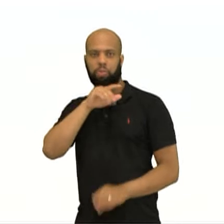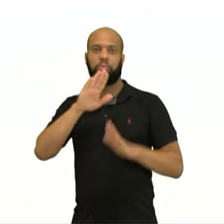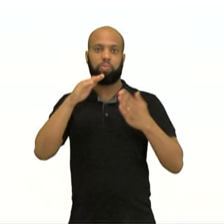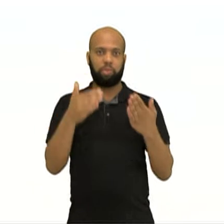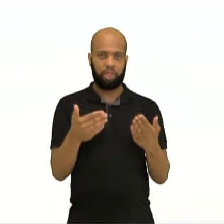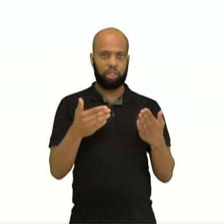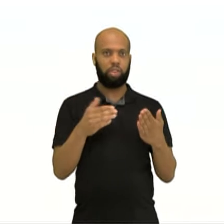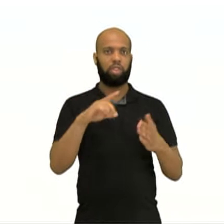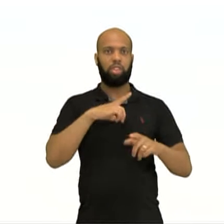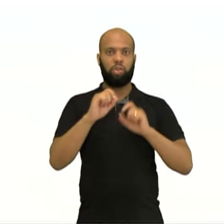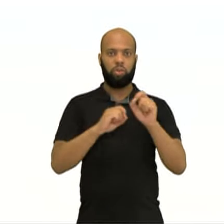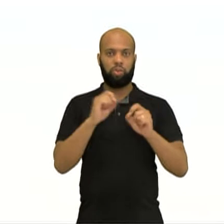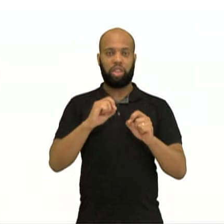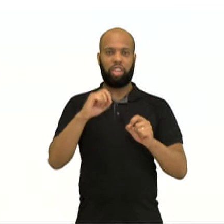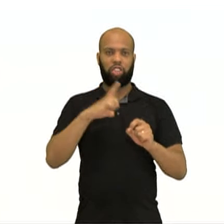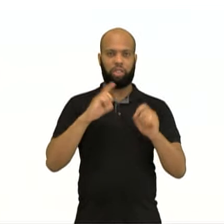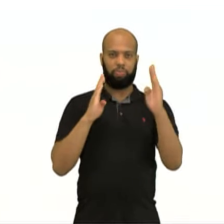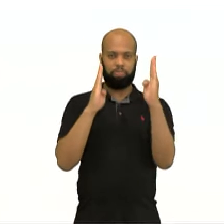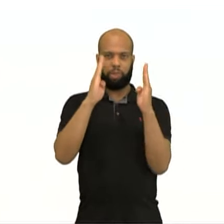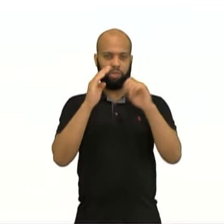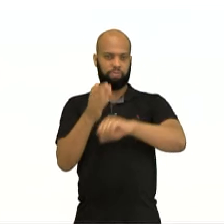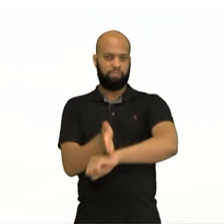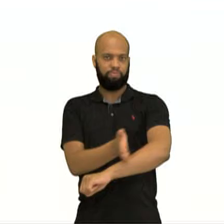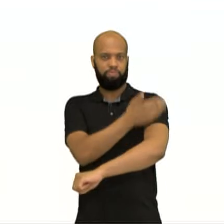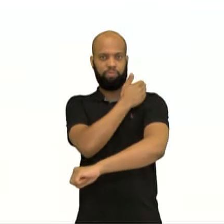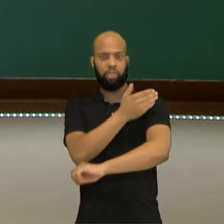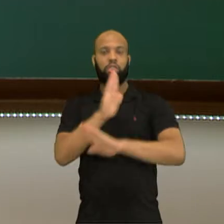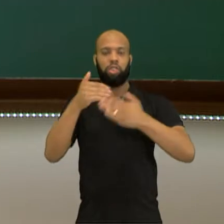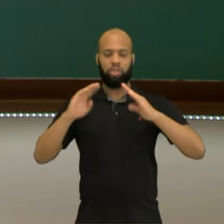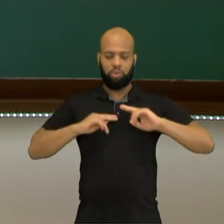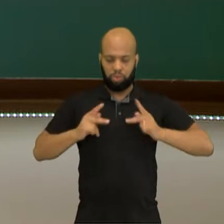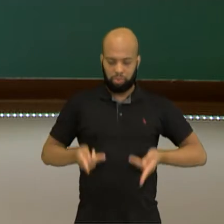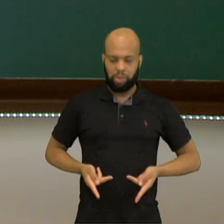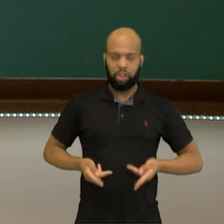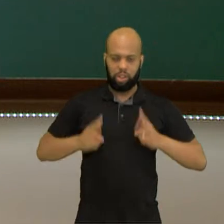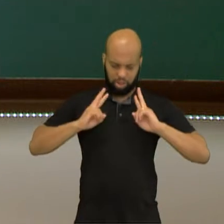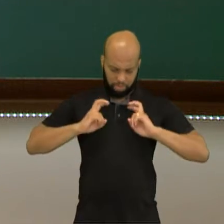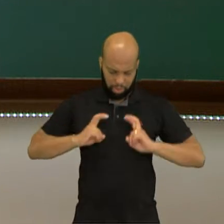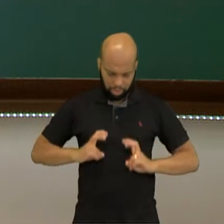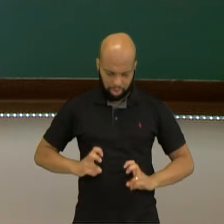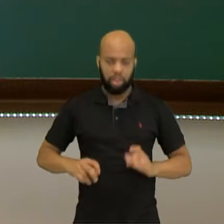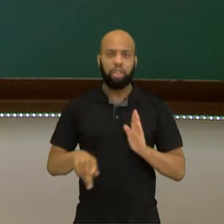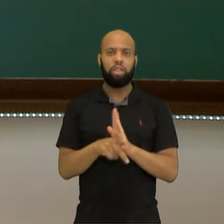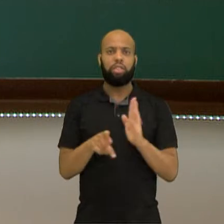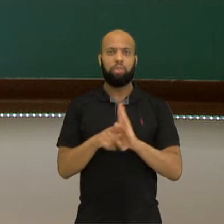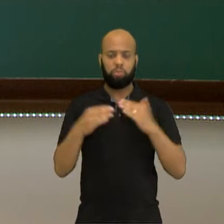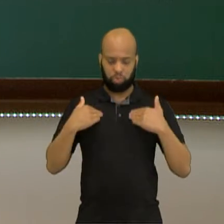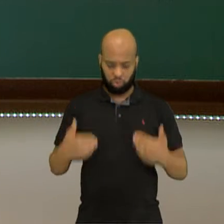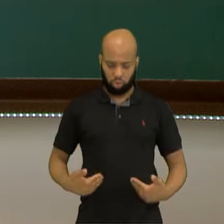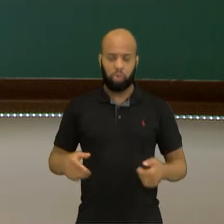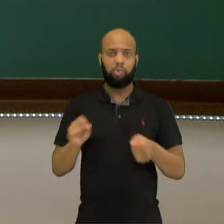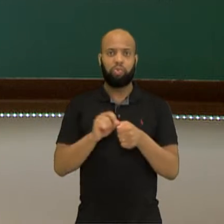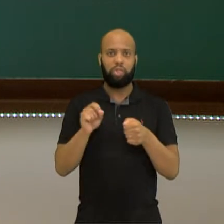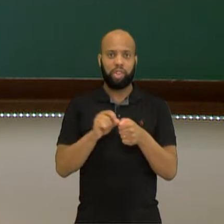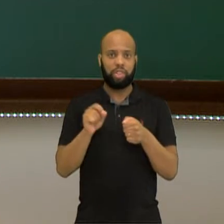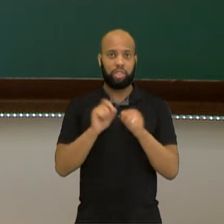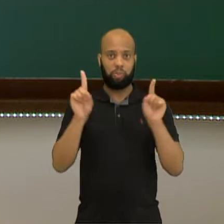Então, nos tempos primitivos, o homem explorava o seu corpo para produzir música. Então, ele